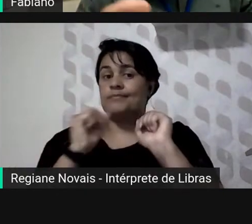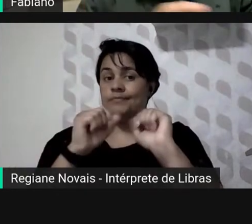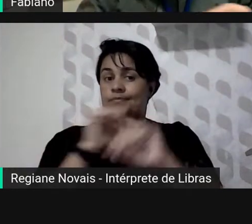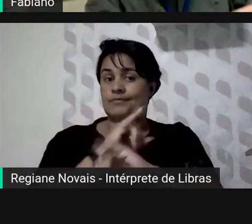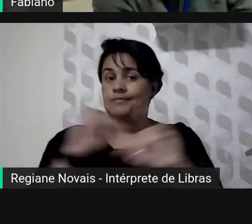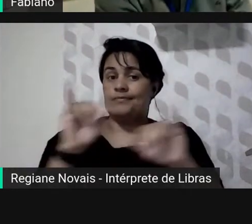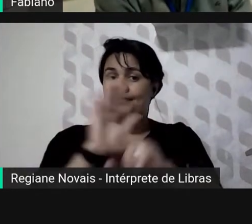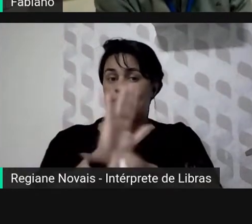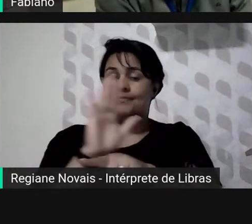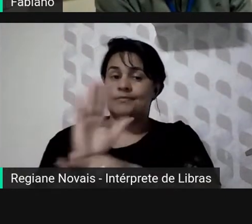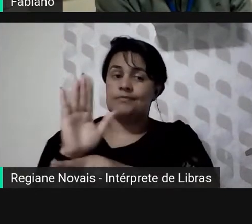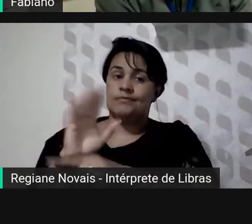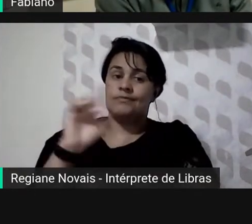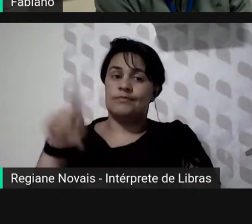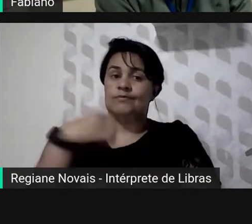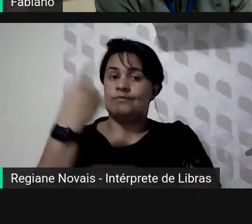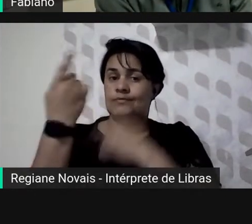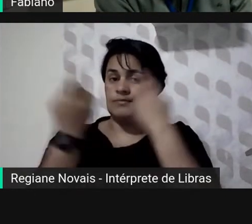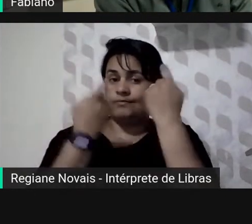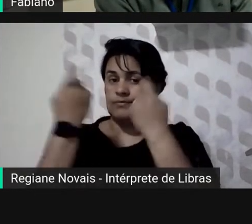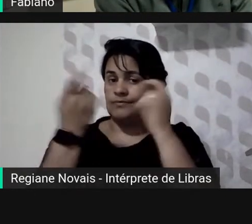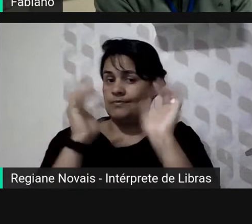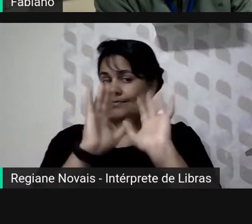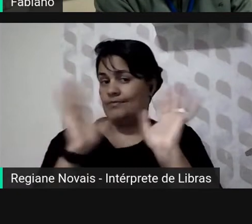preocuparmos tanto com a questão das emoções